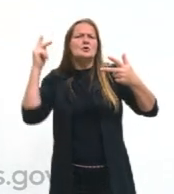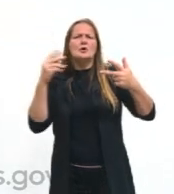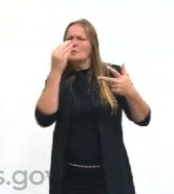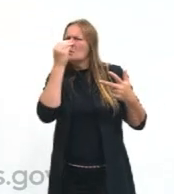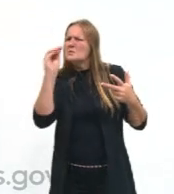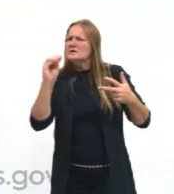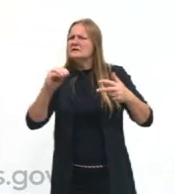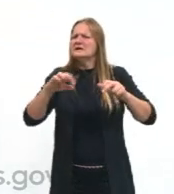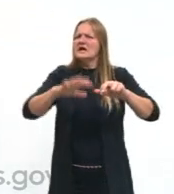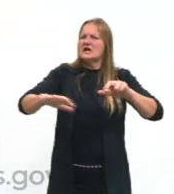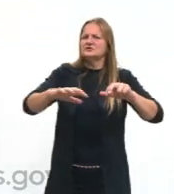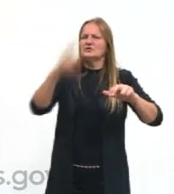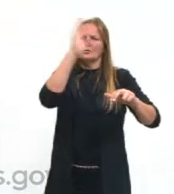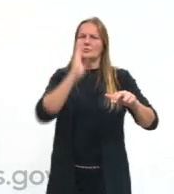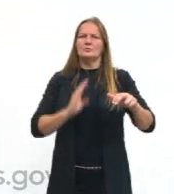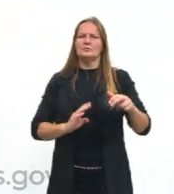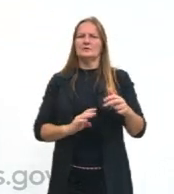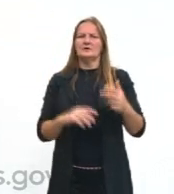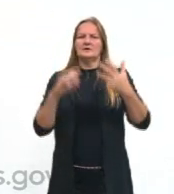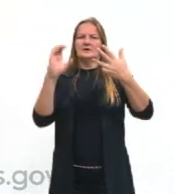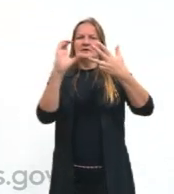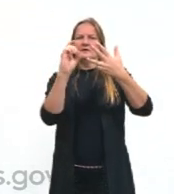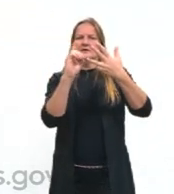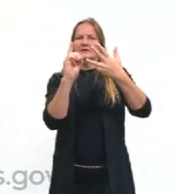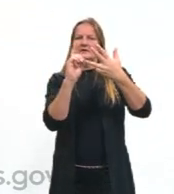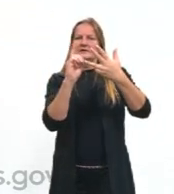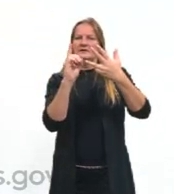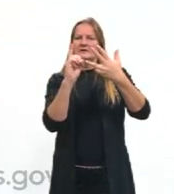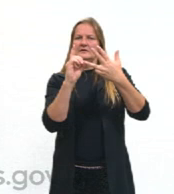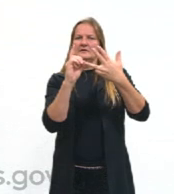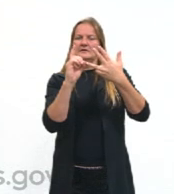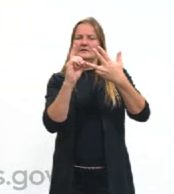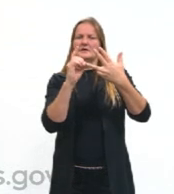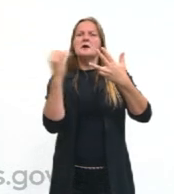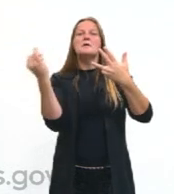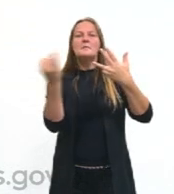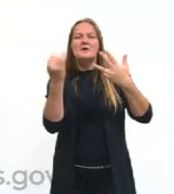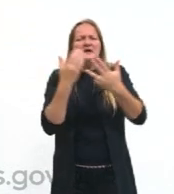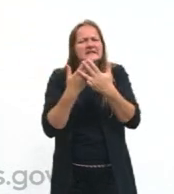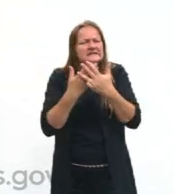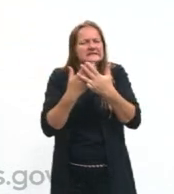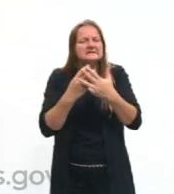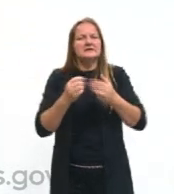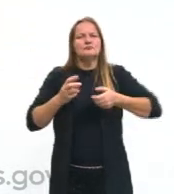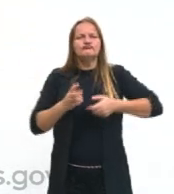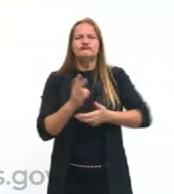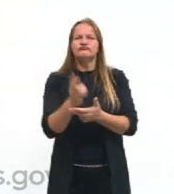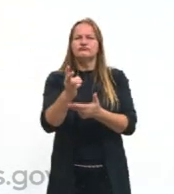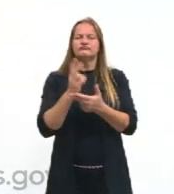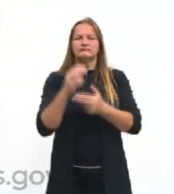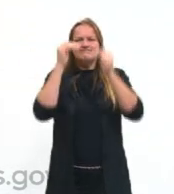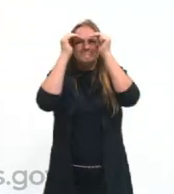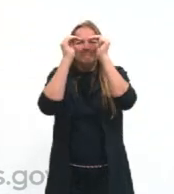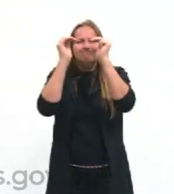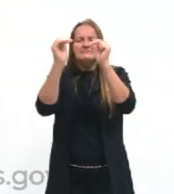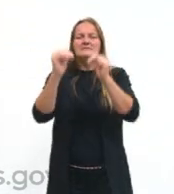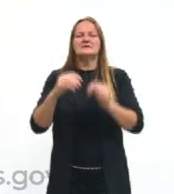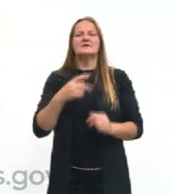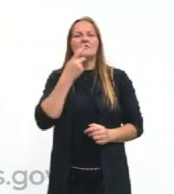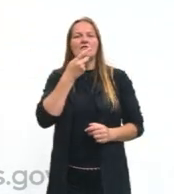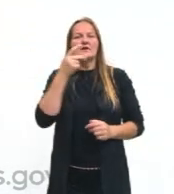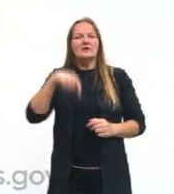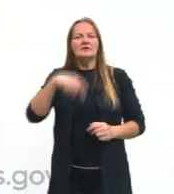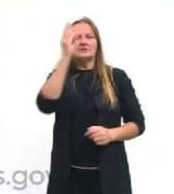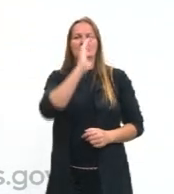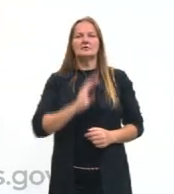a fala regional do Brasil. Letra D. Importância do estudo da preservação e do respeito à língua falada